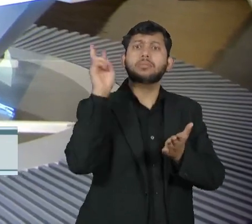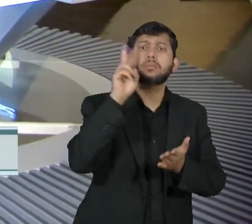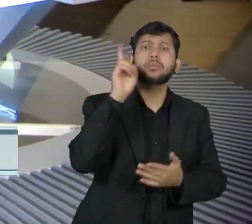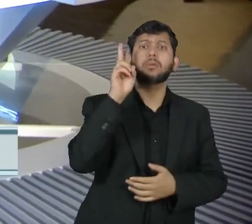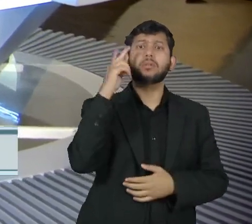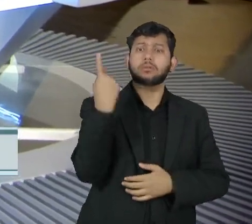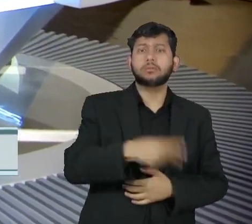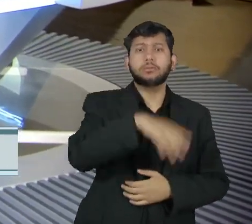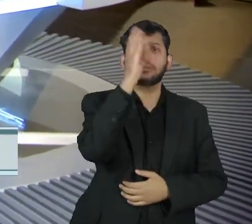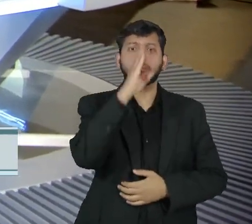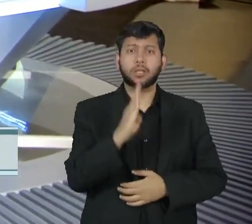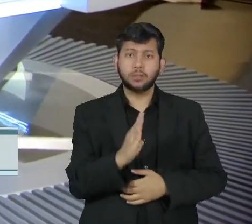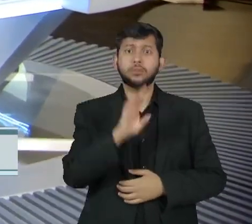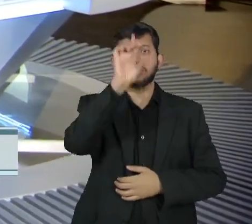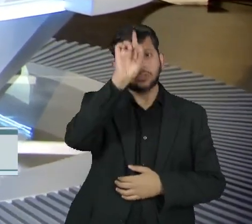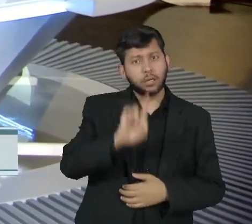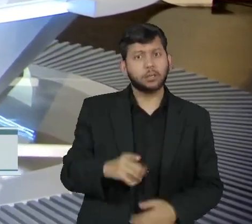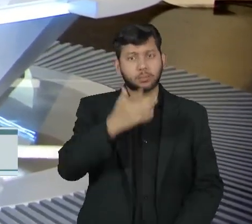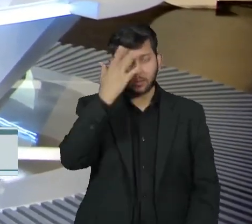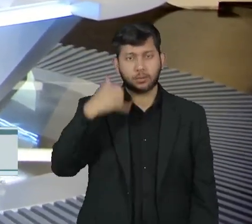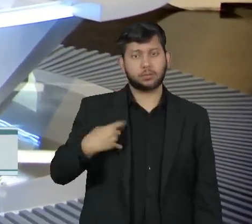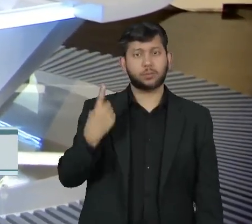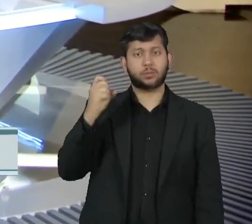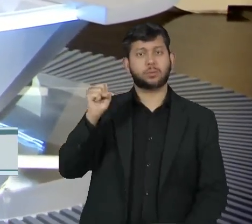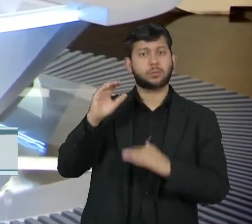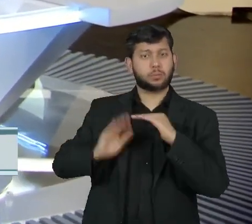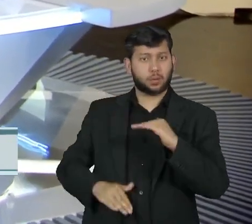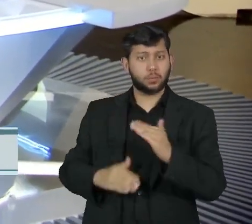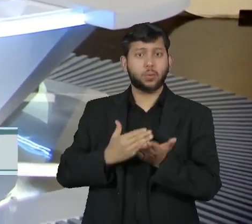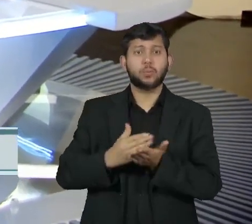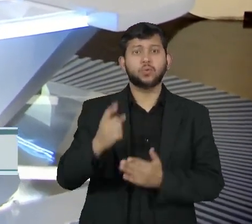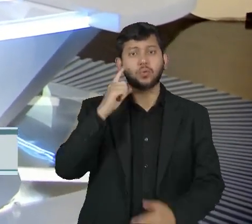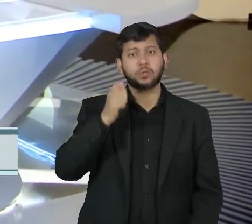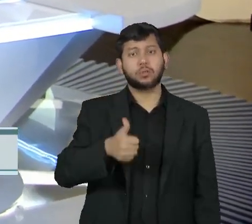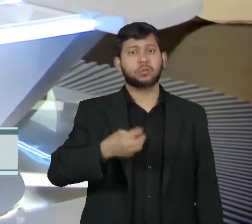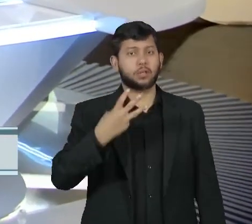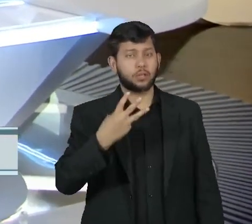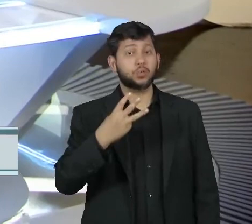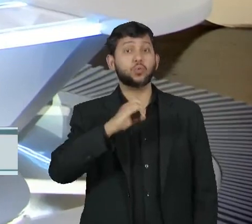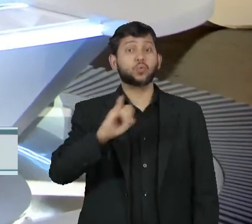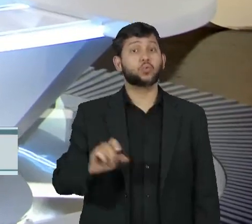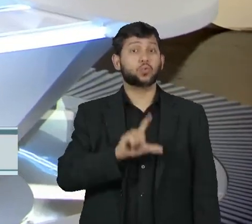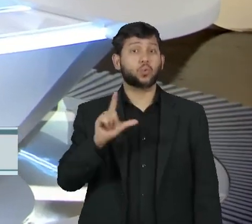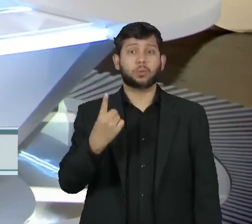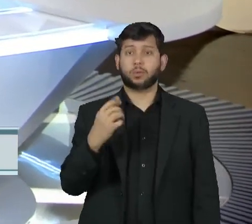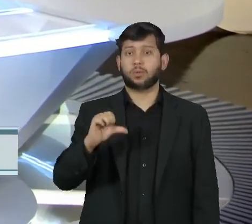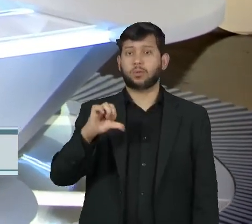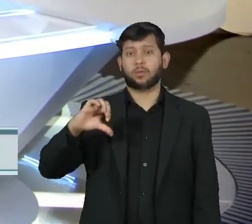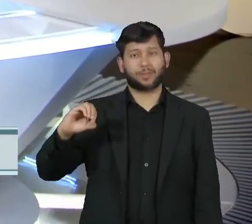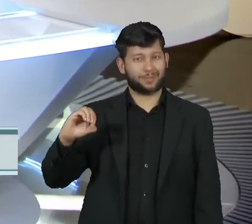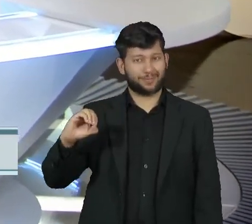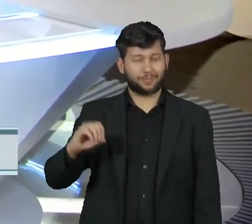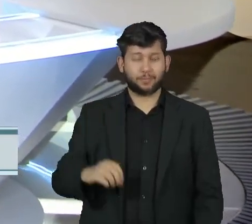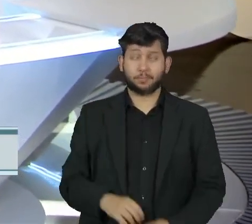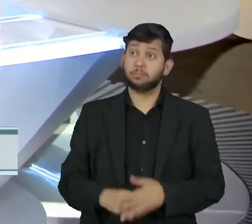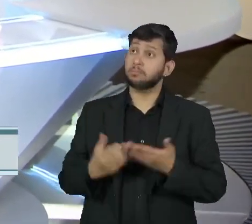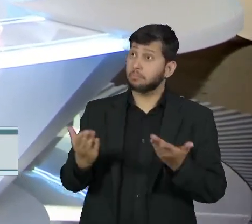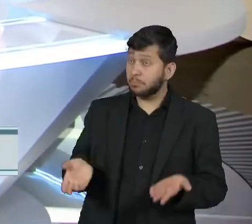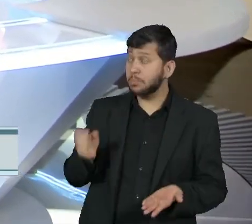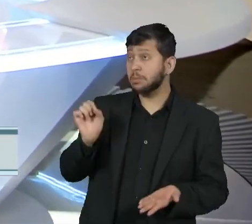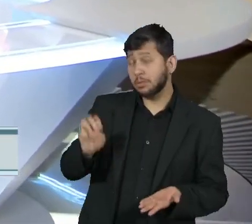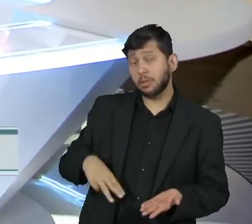quem tem menos de 18 anos. E ele entrou em vigor em 13 de julho de 1990. Sobre a importância dele e os